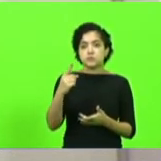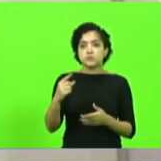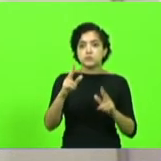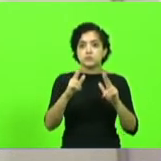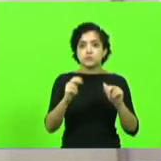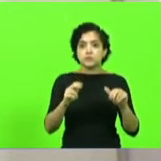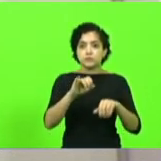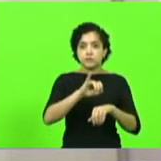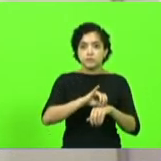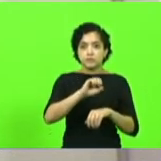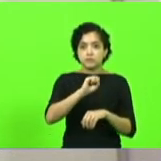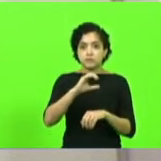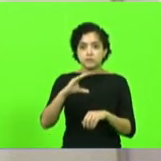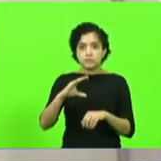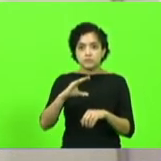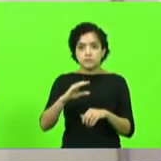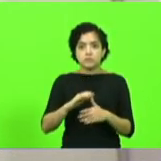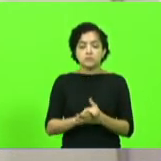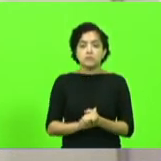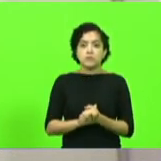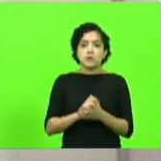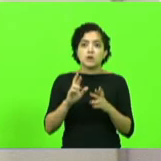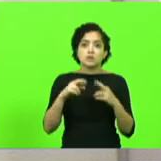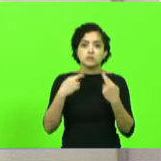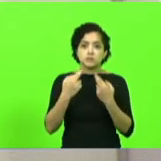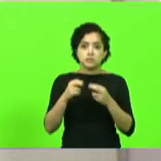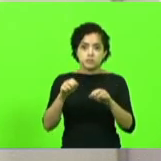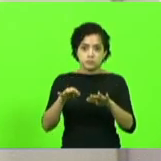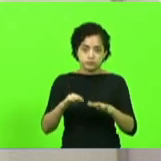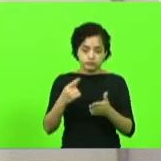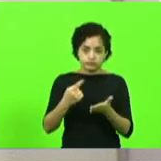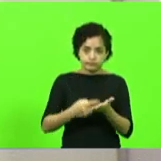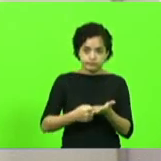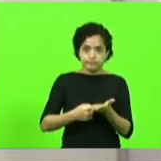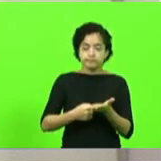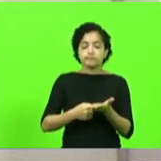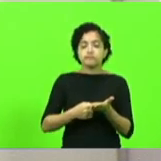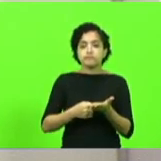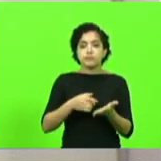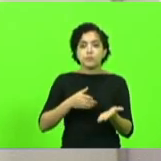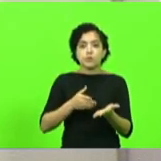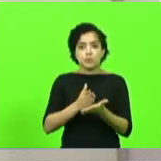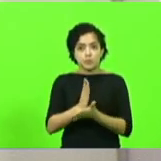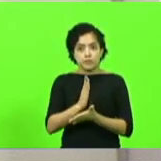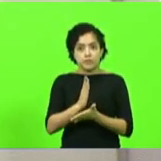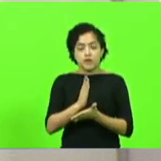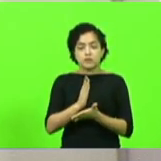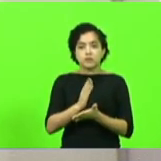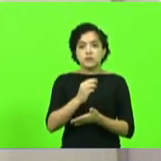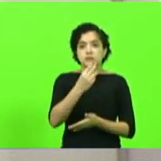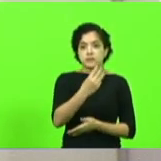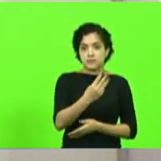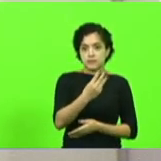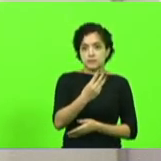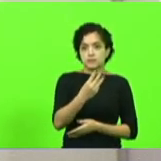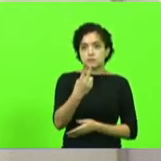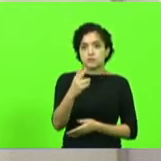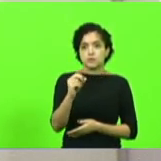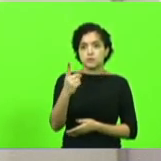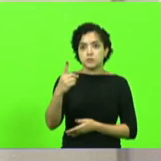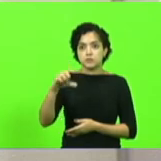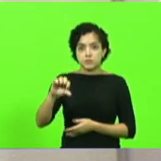capital de Céu de Nantarim, reuniu o senhor Bela e José, a sessão extraordinária ordem do dia. Foram aprovadas as redações finais e as aradas dos projetos de lei complementar nº.2019 e 18